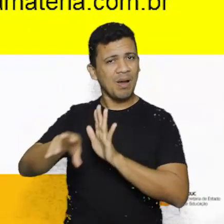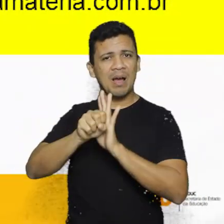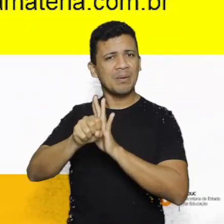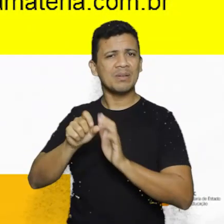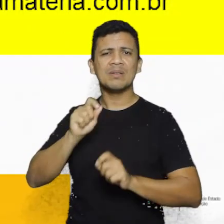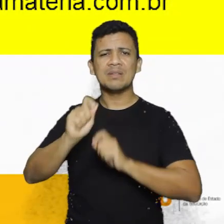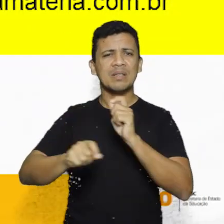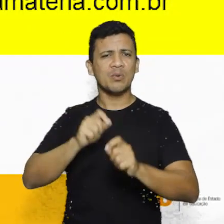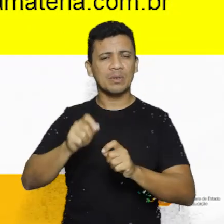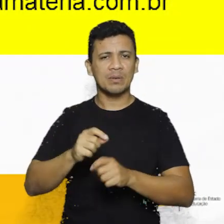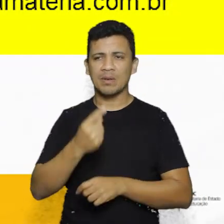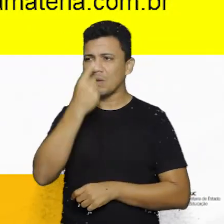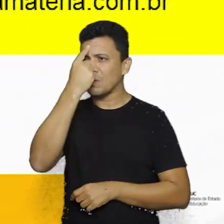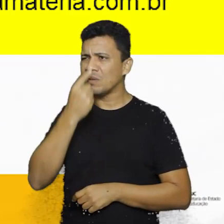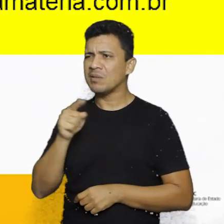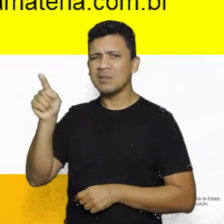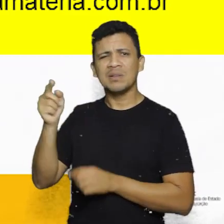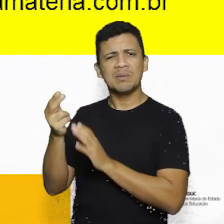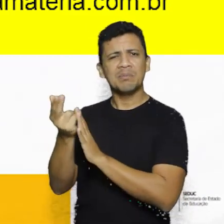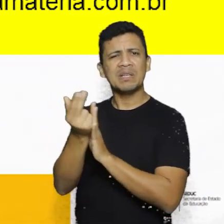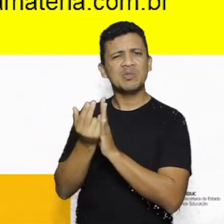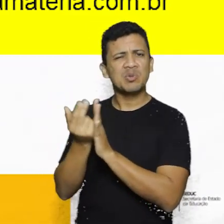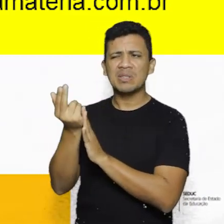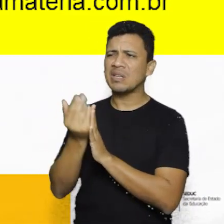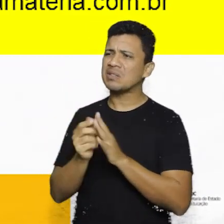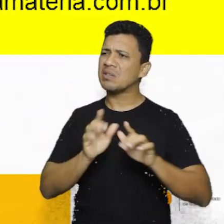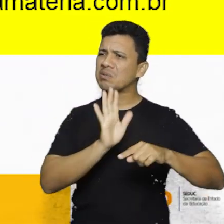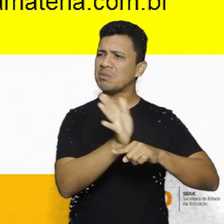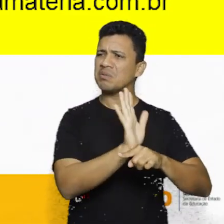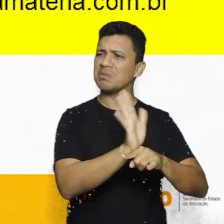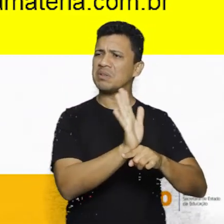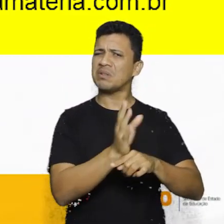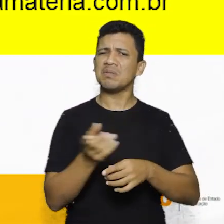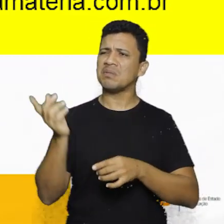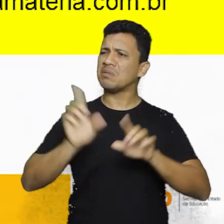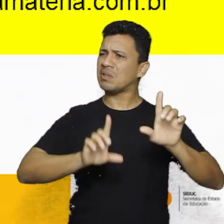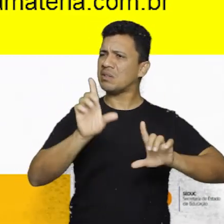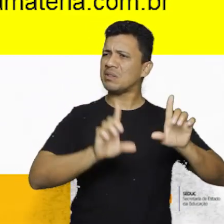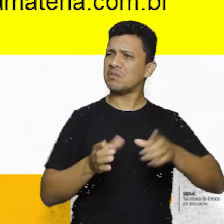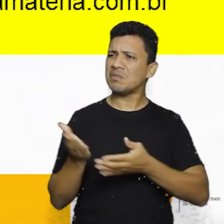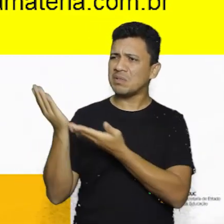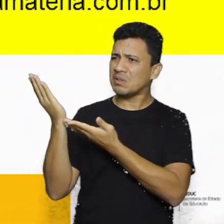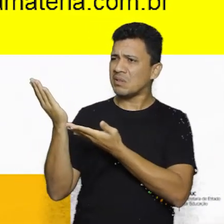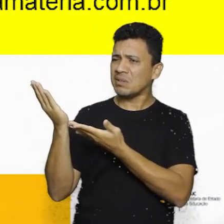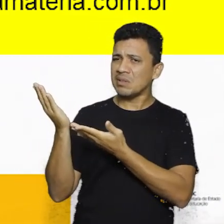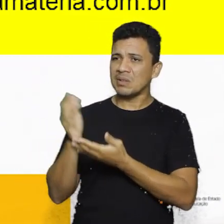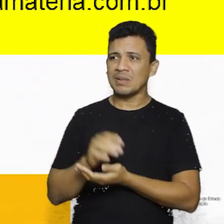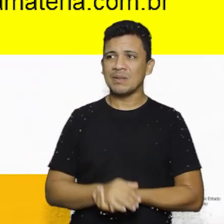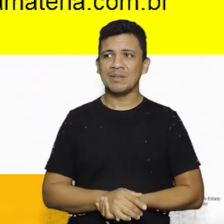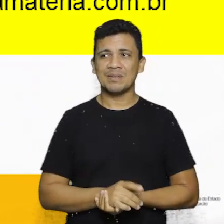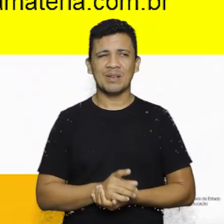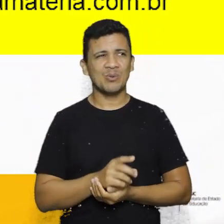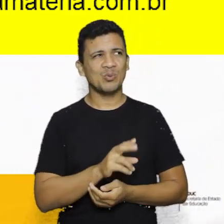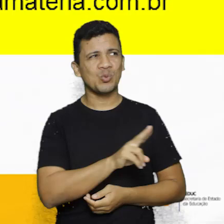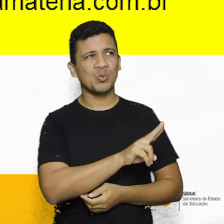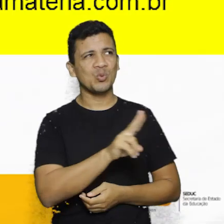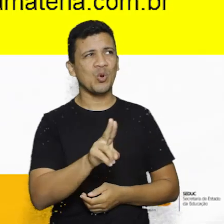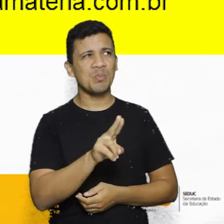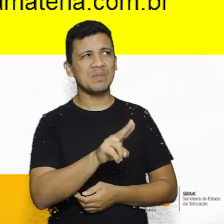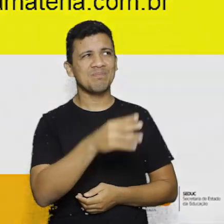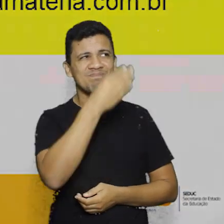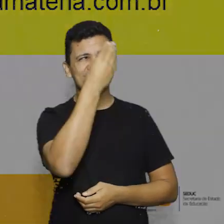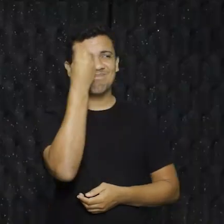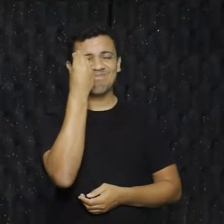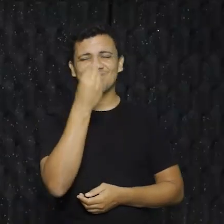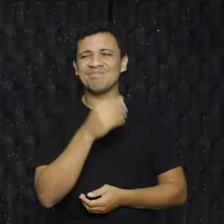figuras... O professor expressa um desenho animado que eu vi, uma animação que eu vi. Pois é, não vou citar o nome porque eu não lembro, mas um aluno meu disse